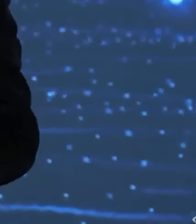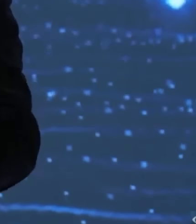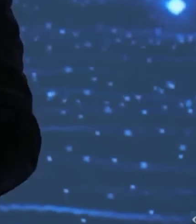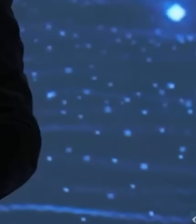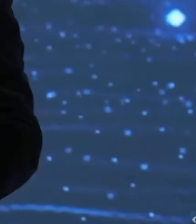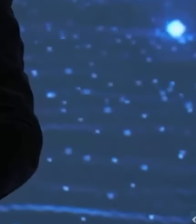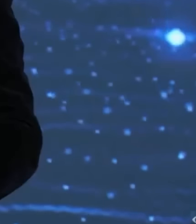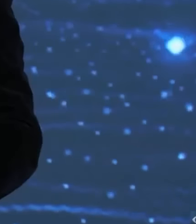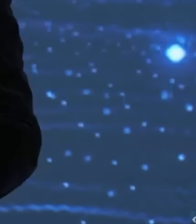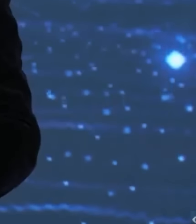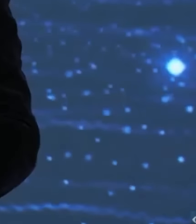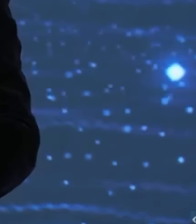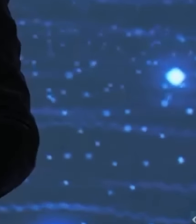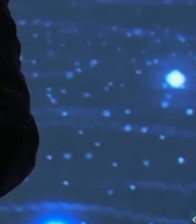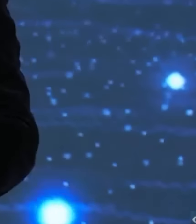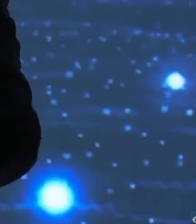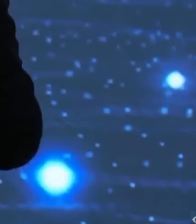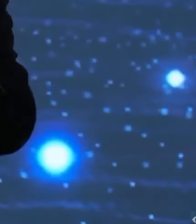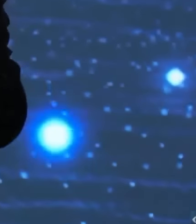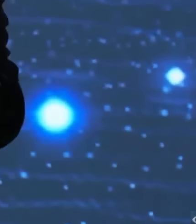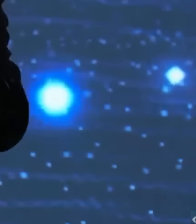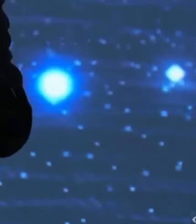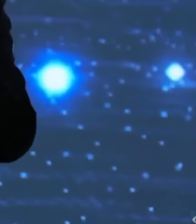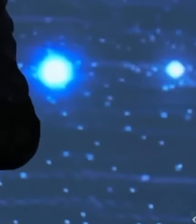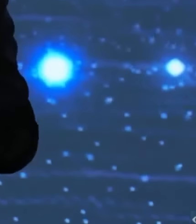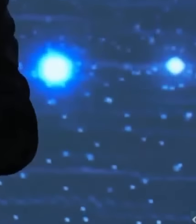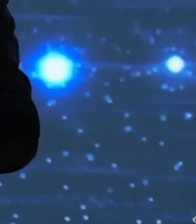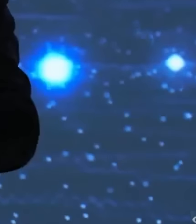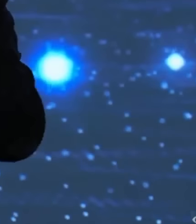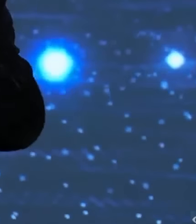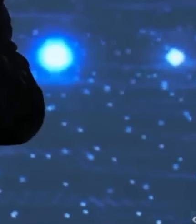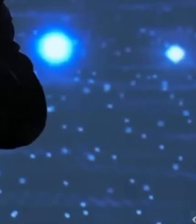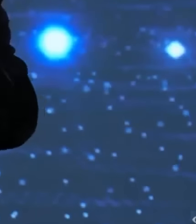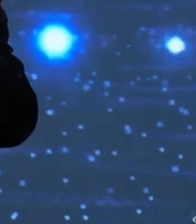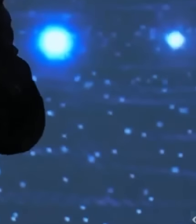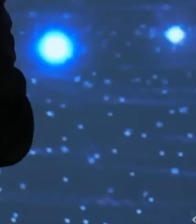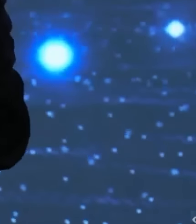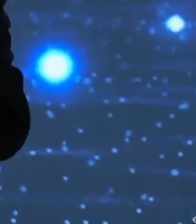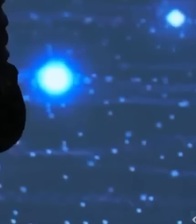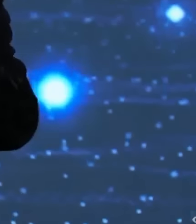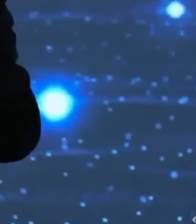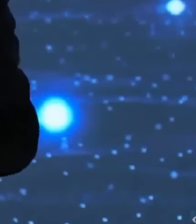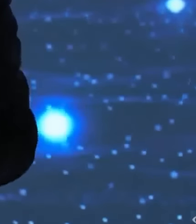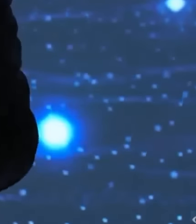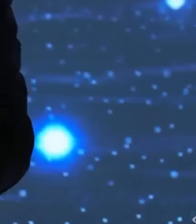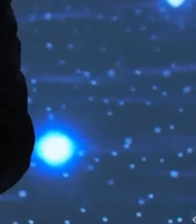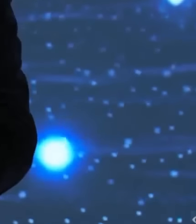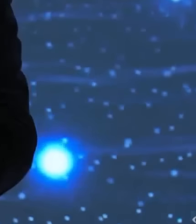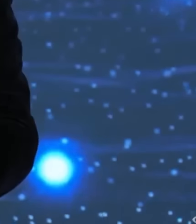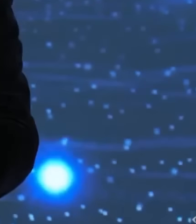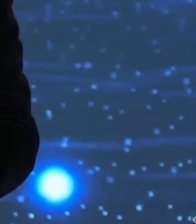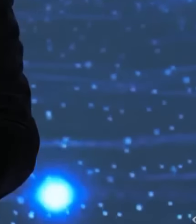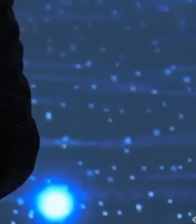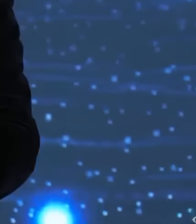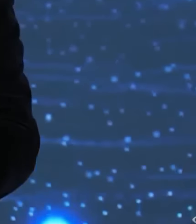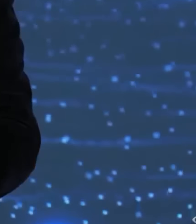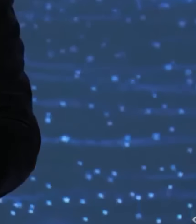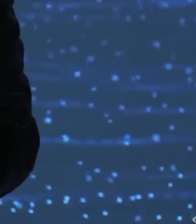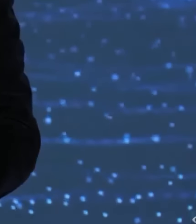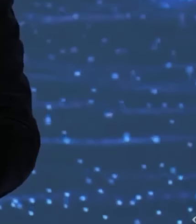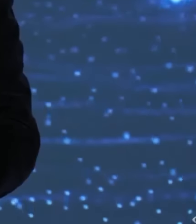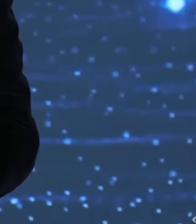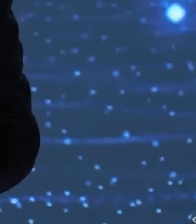especificamente, onde pessoas criaram as suas famílias, netos, tataranetos, dependiam dali e fugiram dali